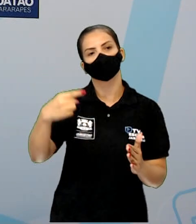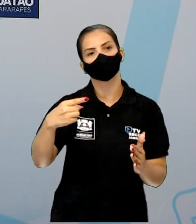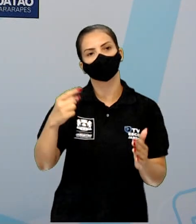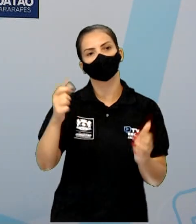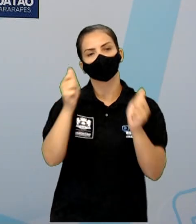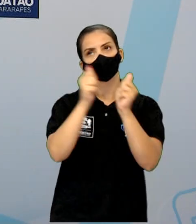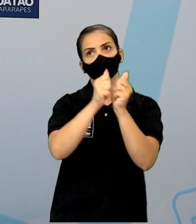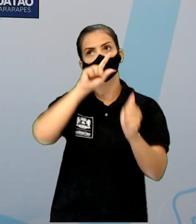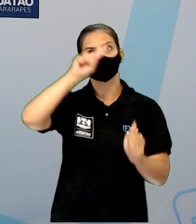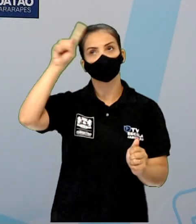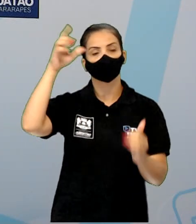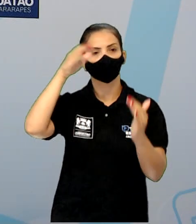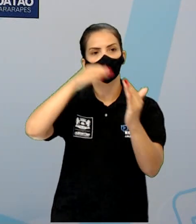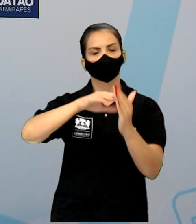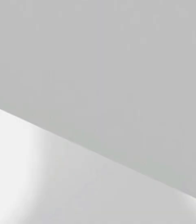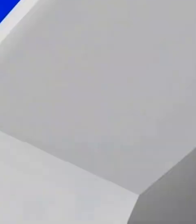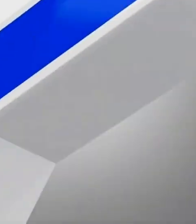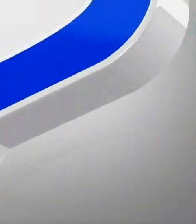E até a próxima